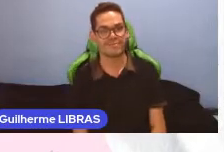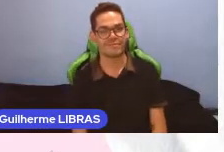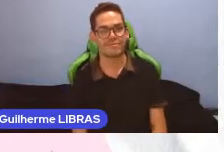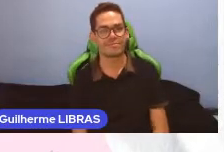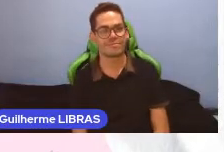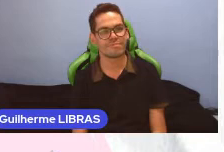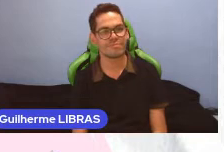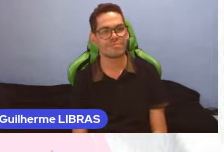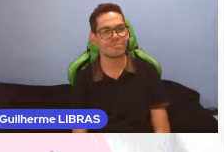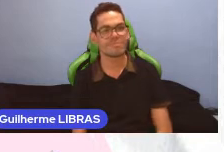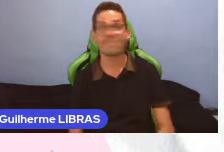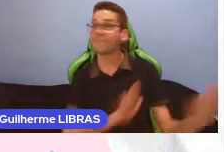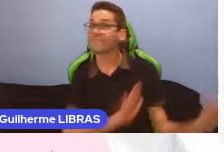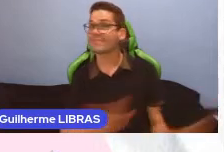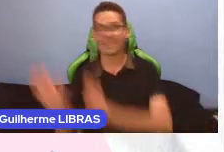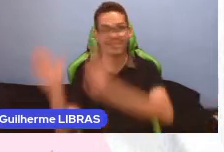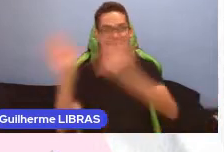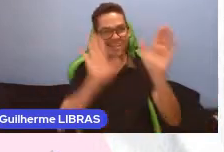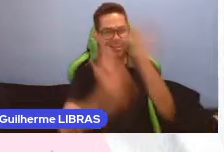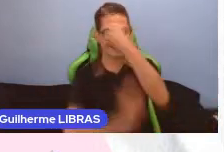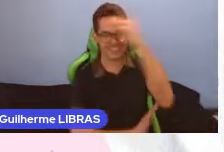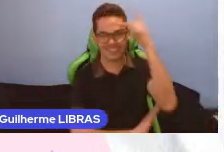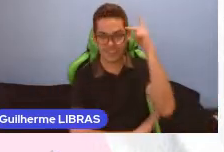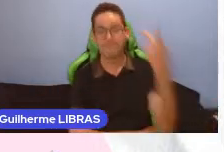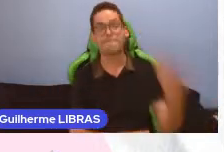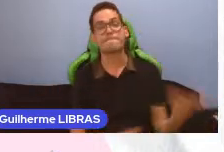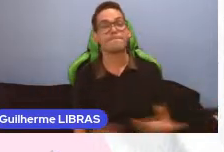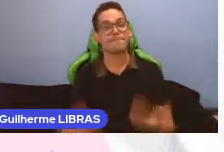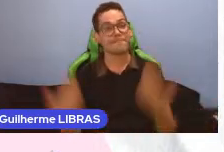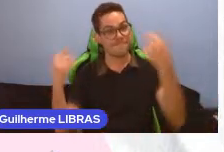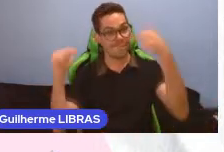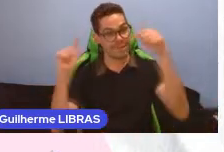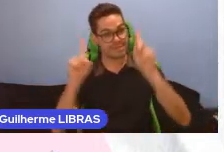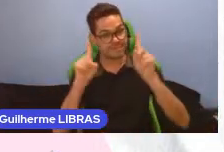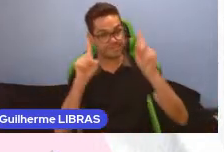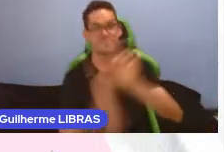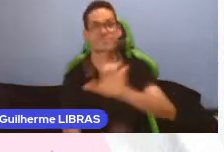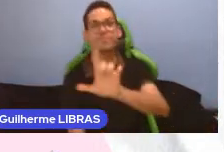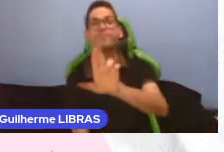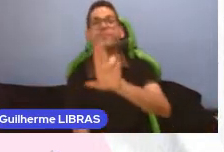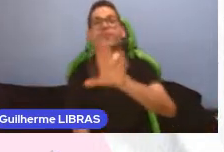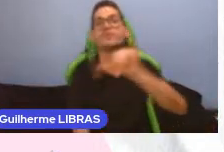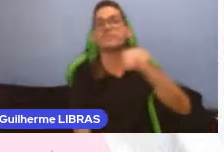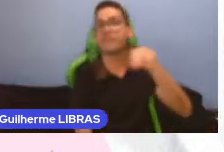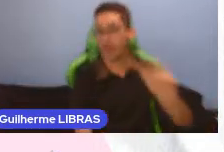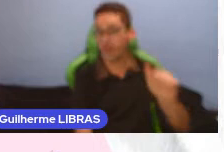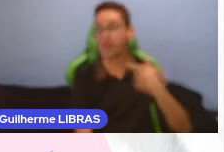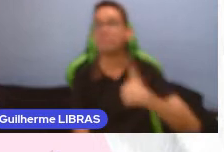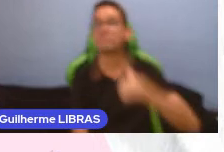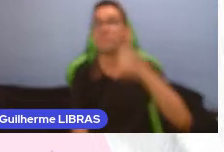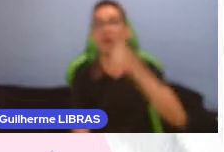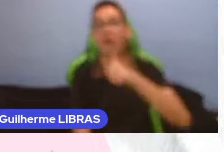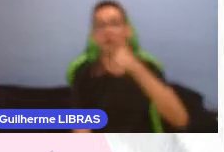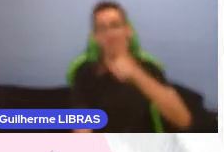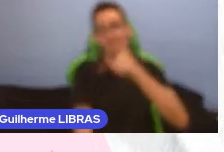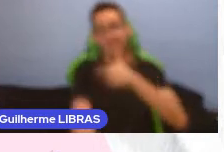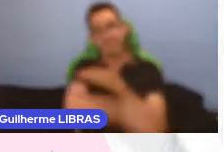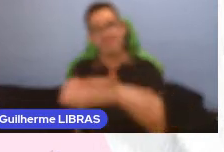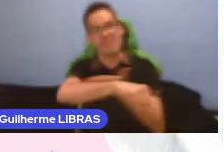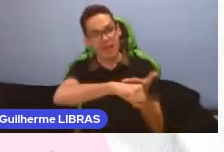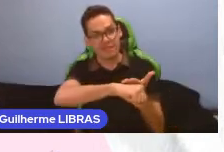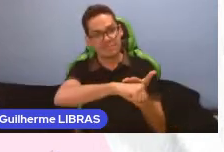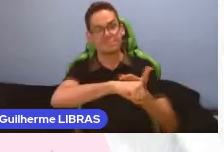Olá pessoal, meu nome é Luciana Freitas, sou uma mulher de cor branca, cabelos lisos,